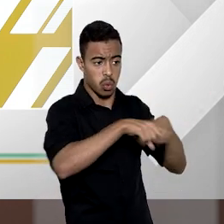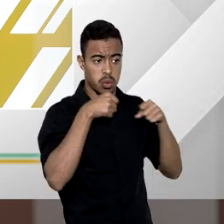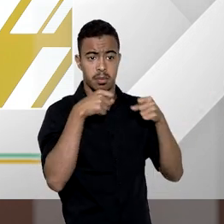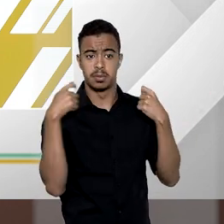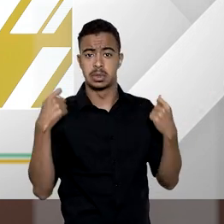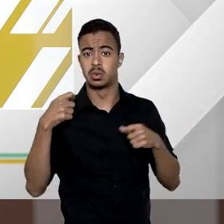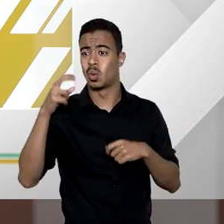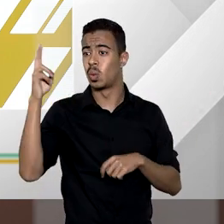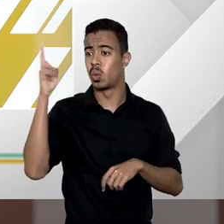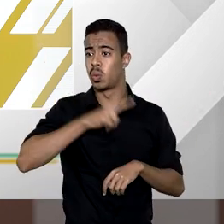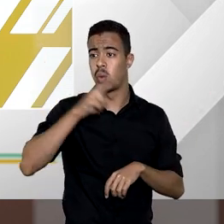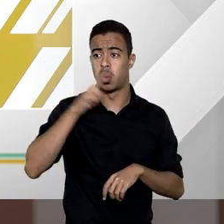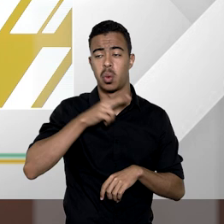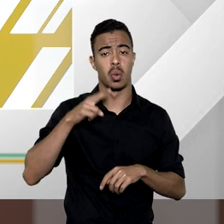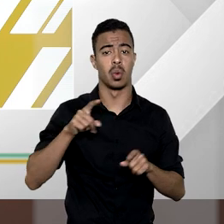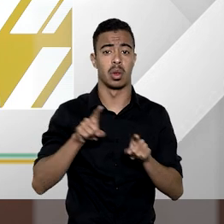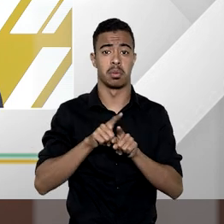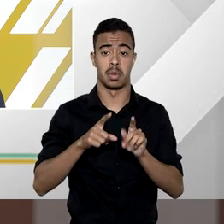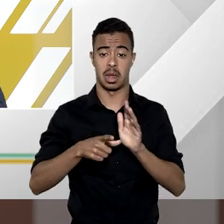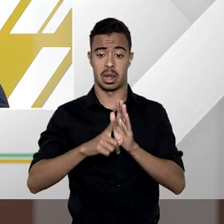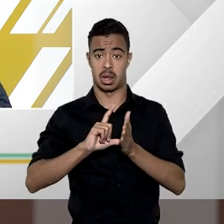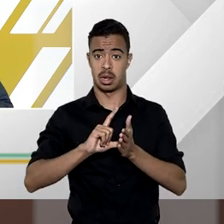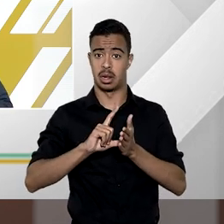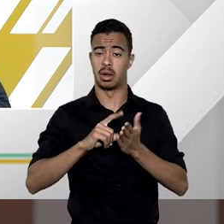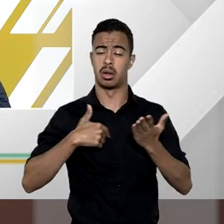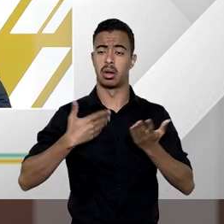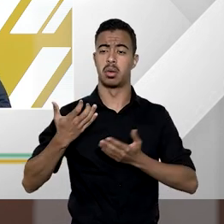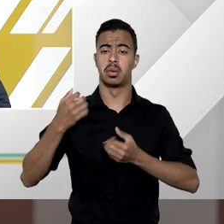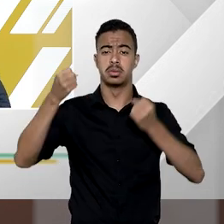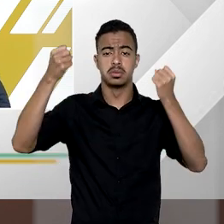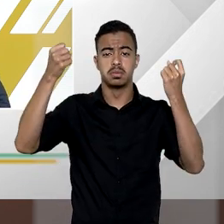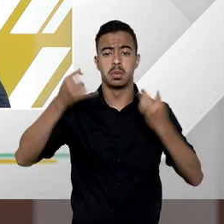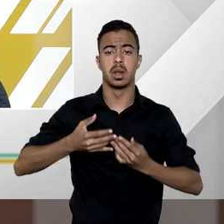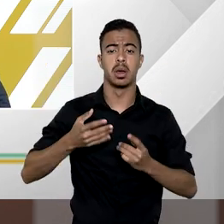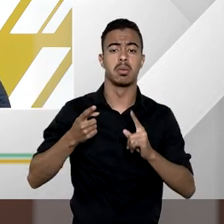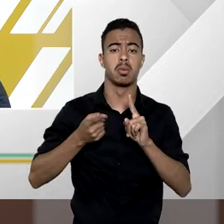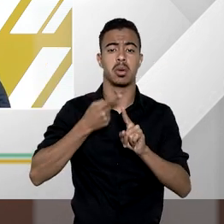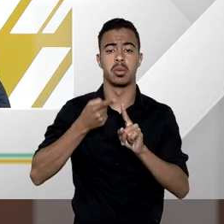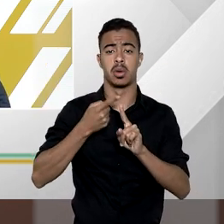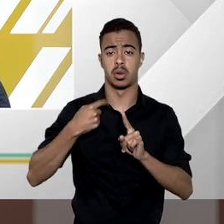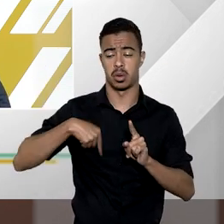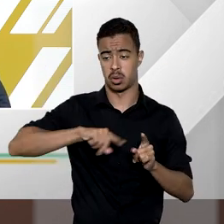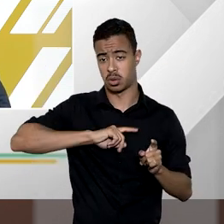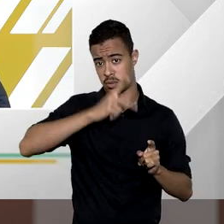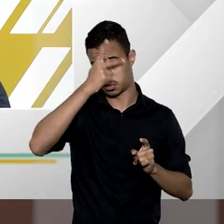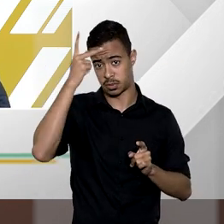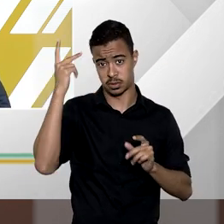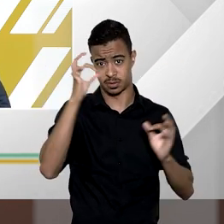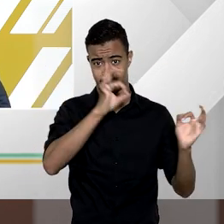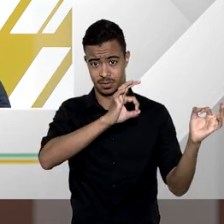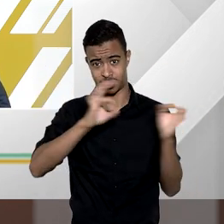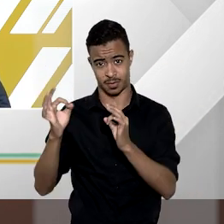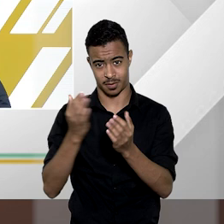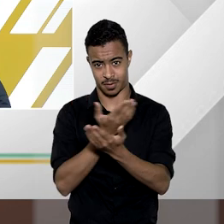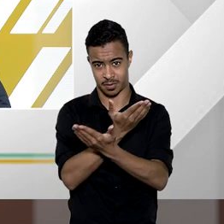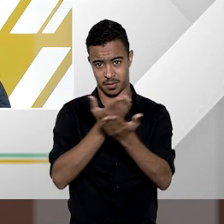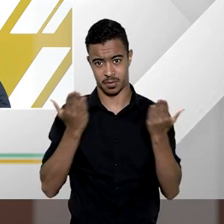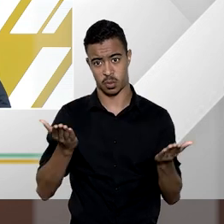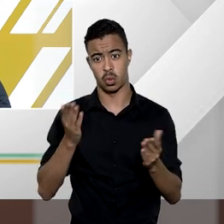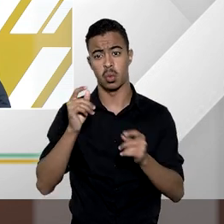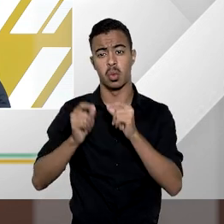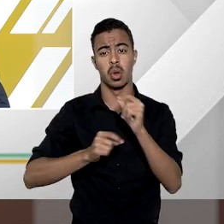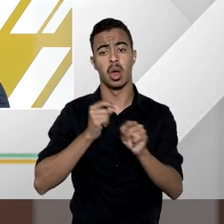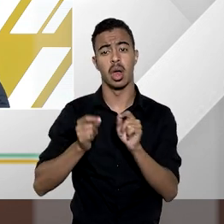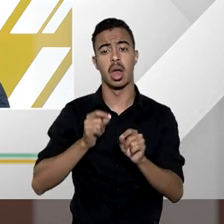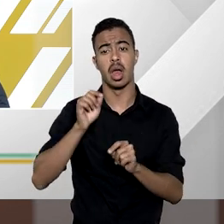urgência e antes aproveitando eu gostaria que explicasse primeiramente para quem nos acompanha o que é a